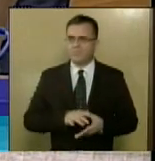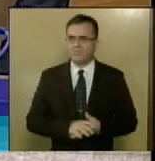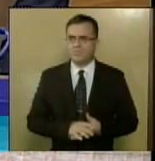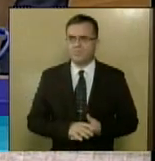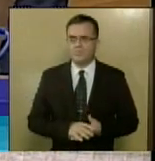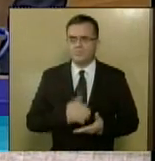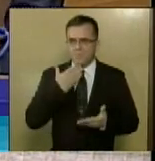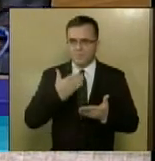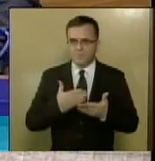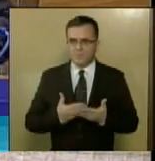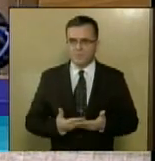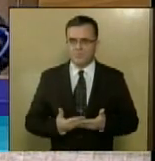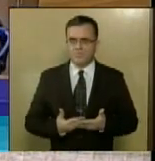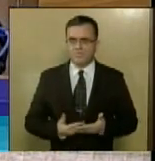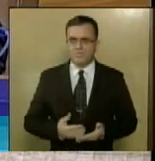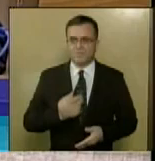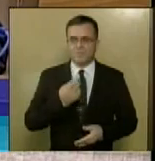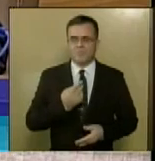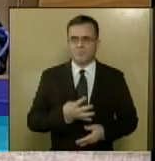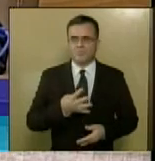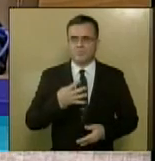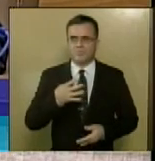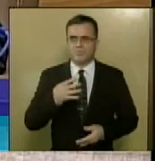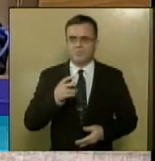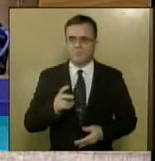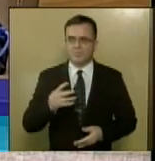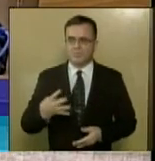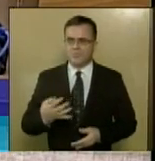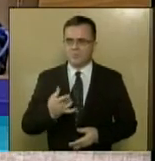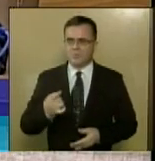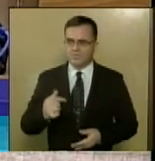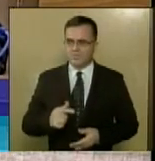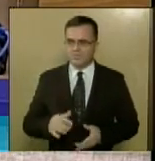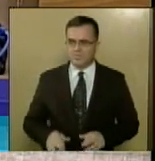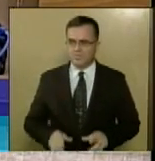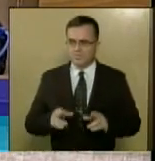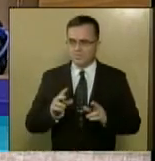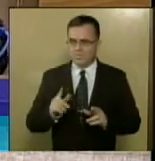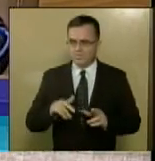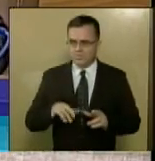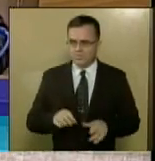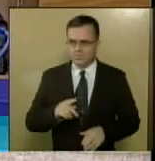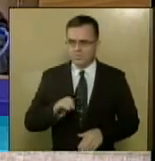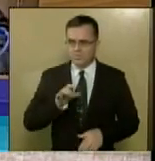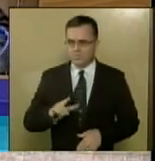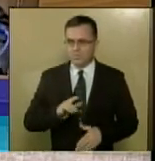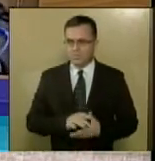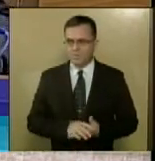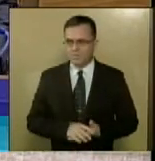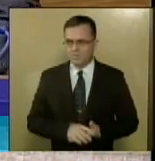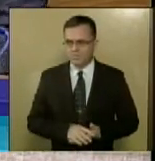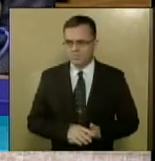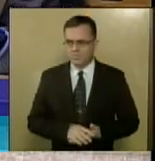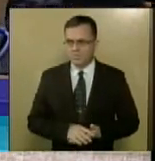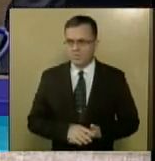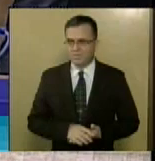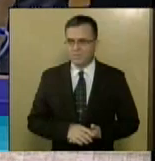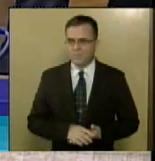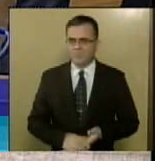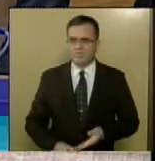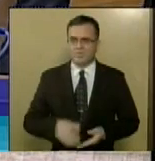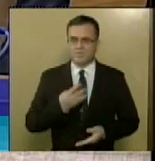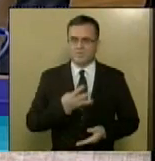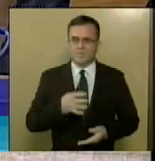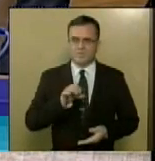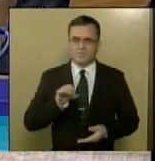Requerimento número 454, barra do M17, doutor Deputado Luciano Pimentel. Requerimento número 450,